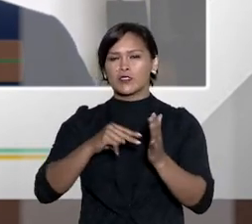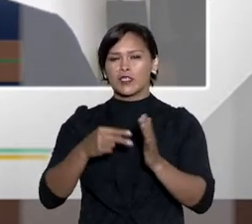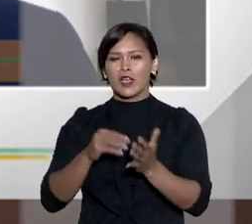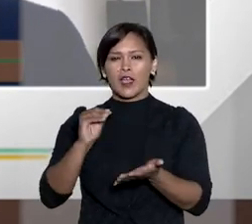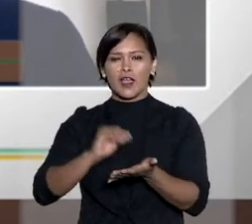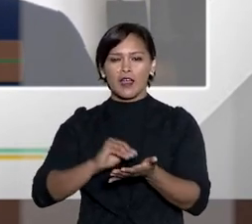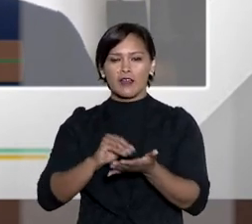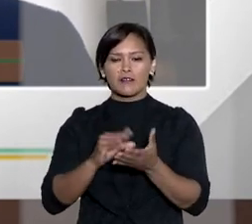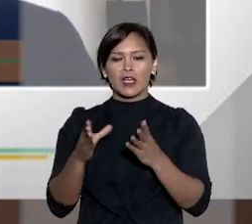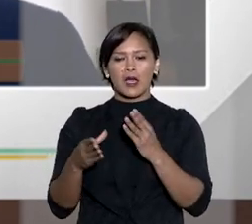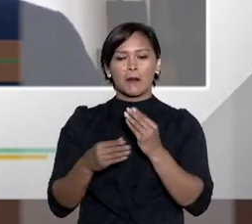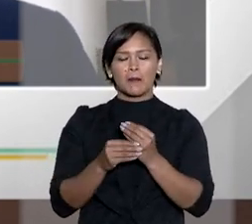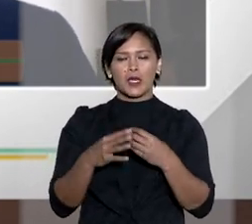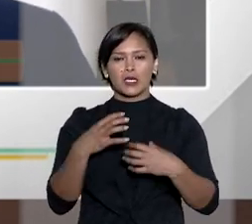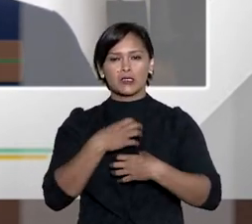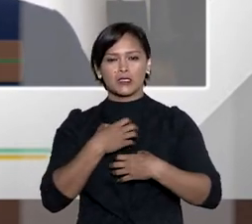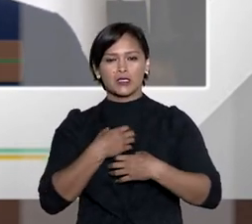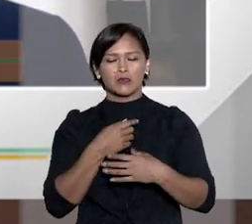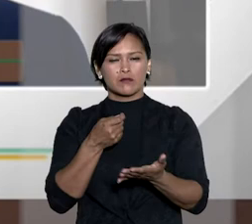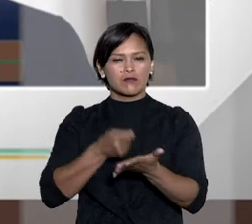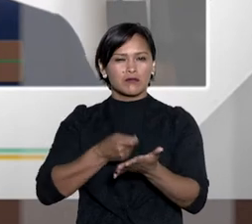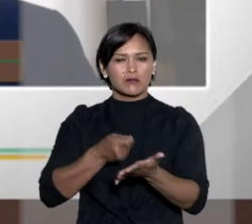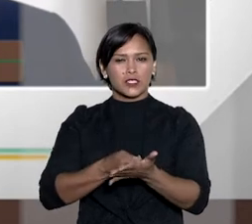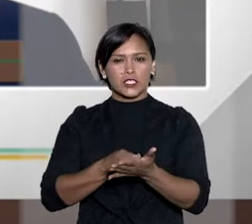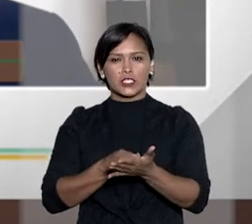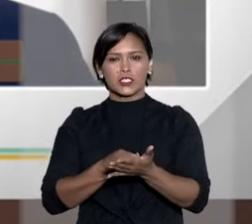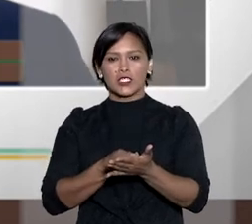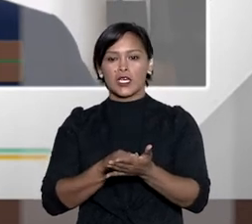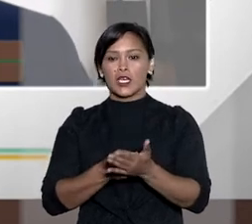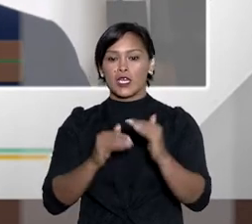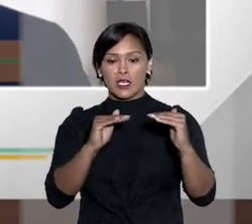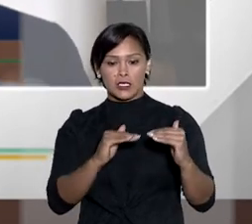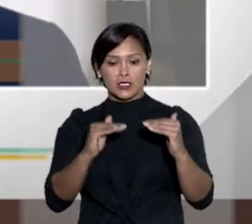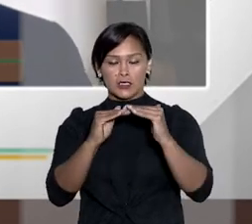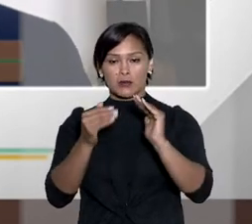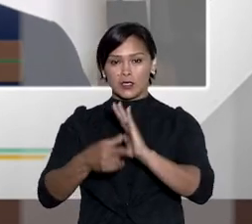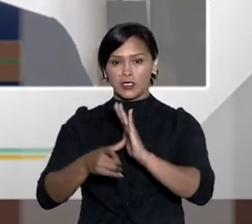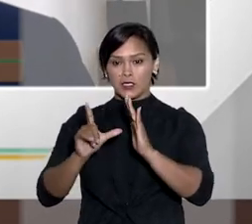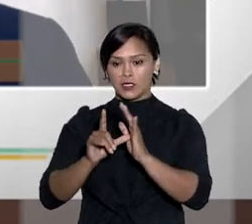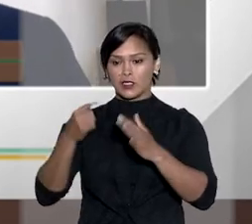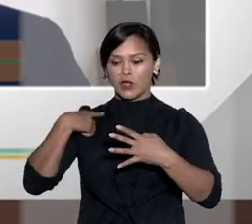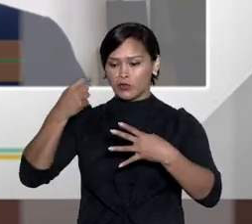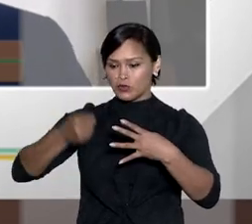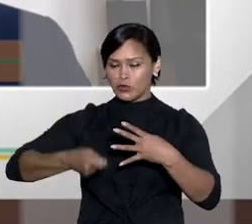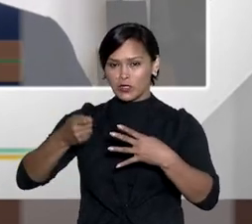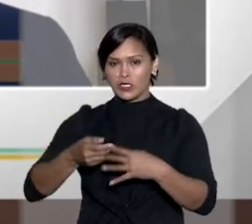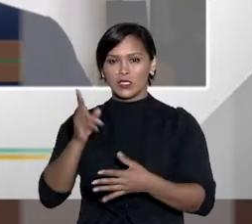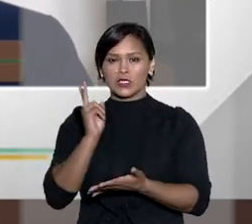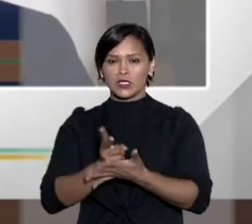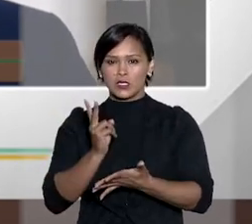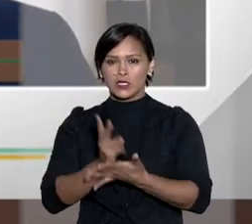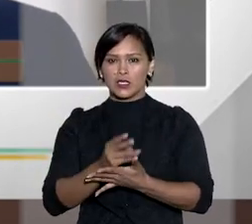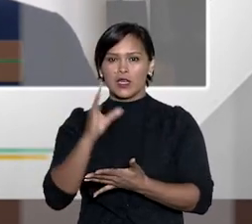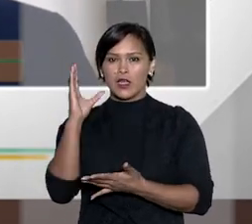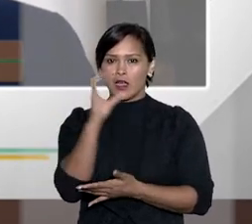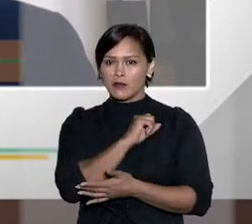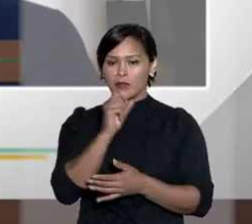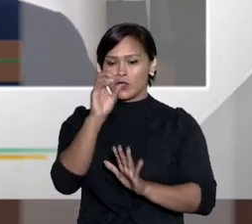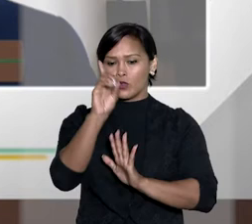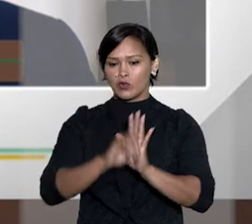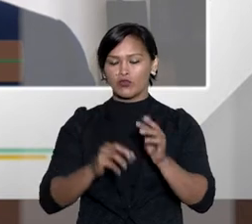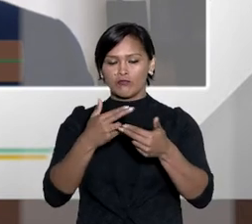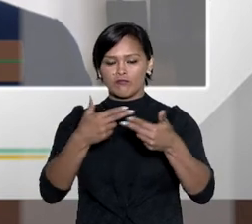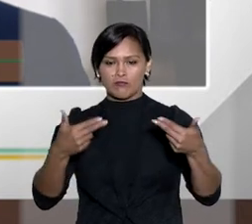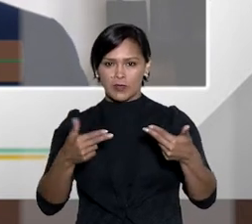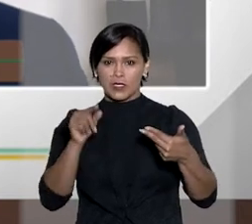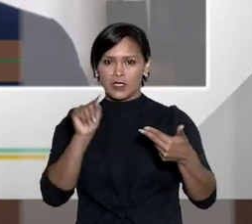rígidas e pré-estabelecidas. Então, o juiz deve buscar sempre a efetividade do direito material, ou seja,